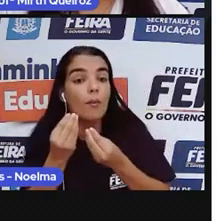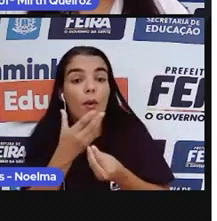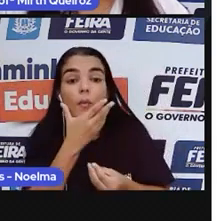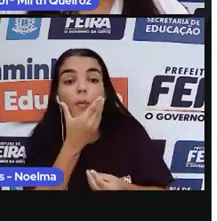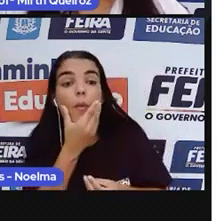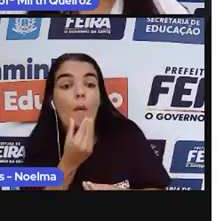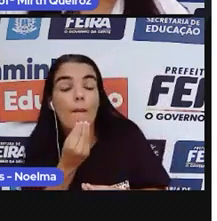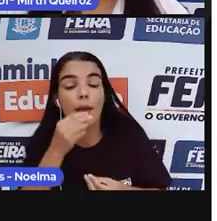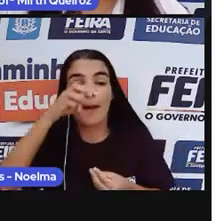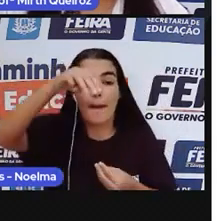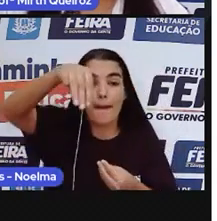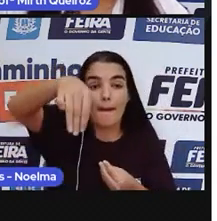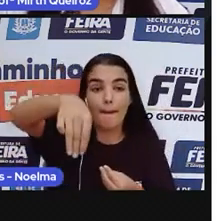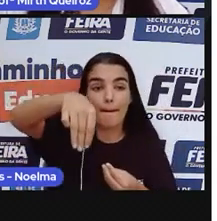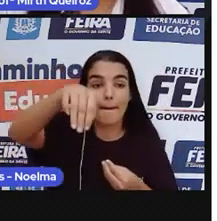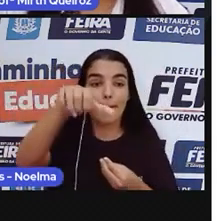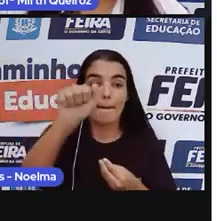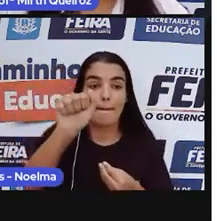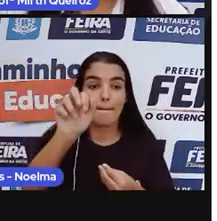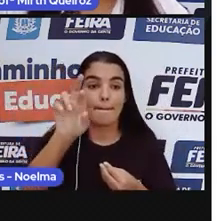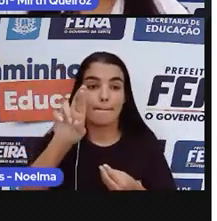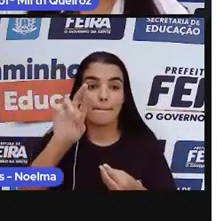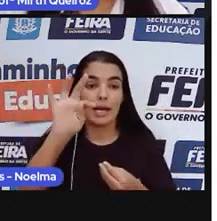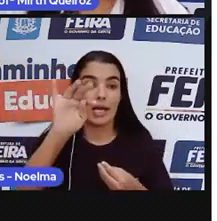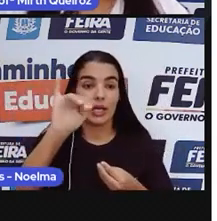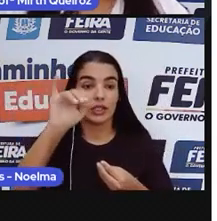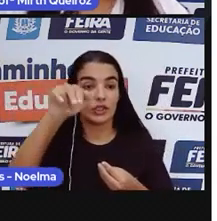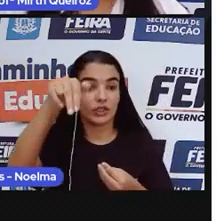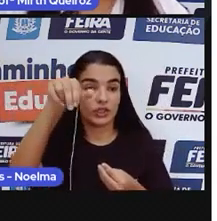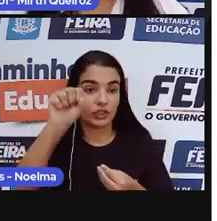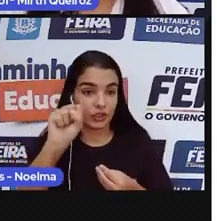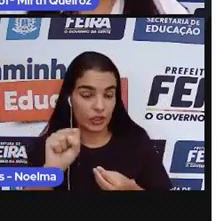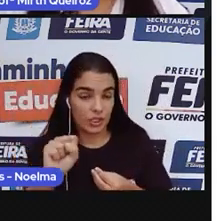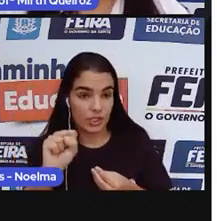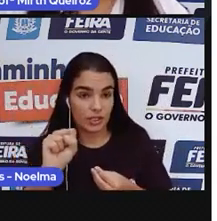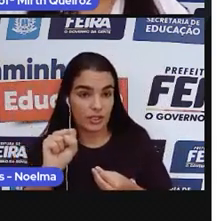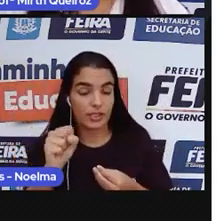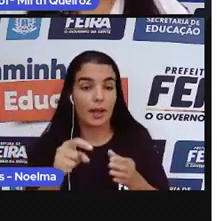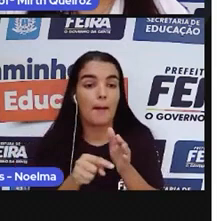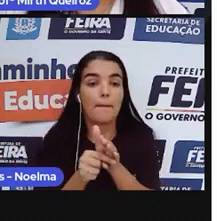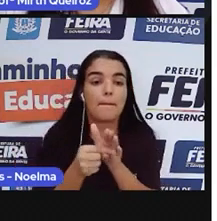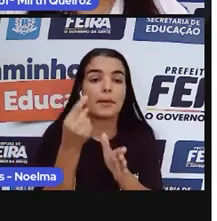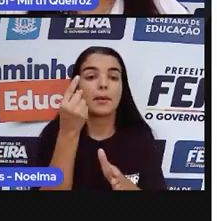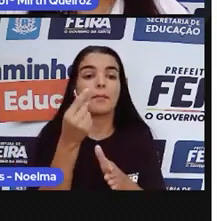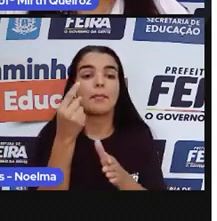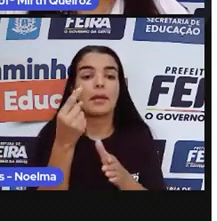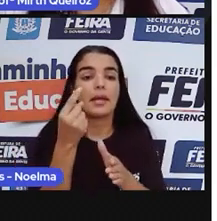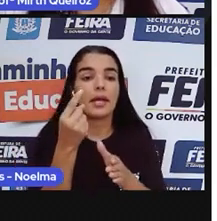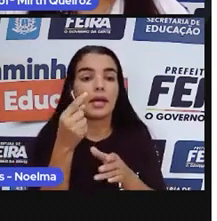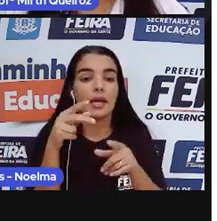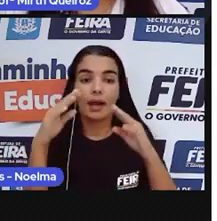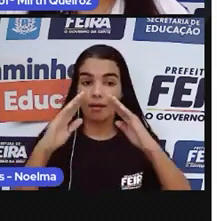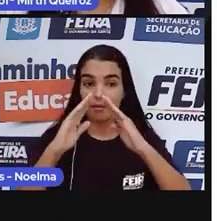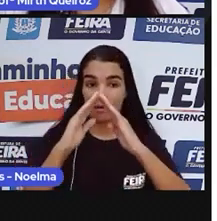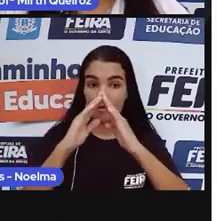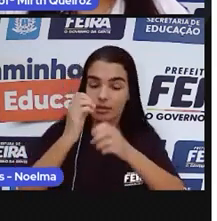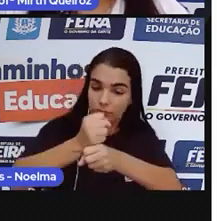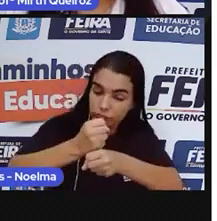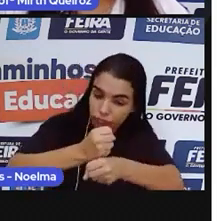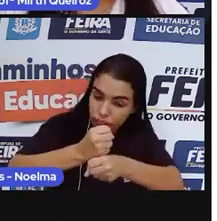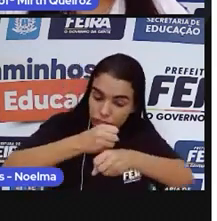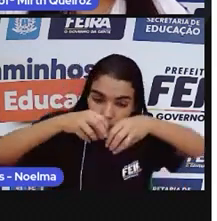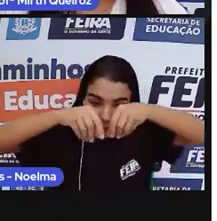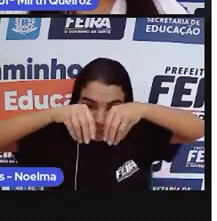Souza, que era responsável pela instalação do primeiro engenho de São Vicente, lá no ano de